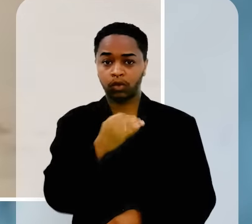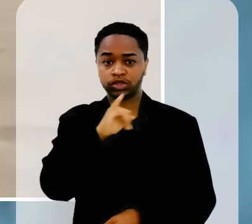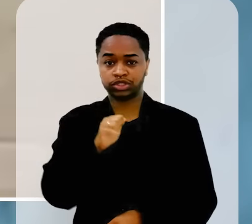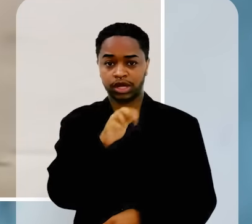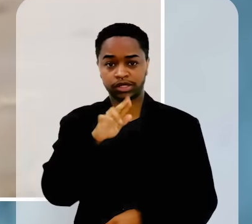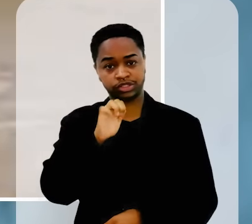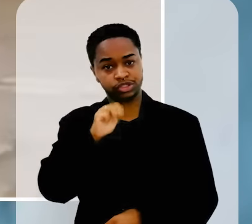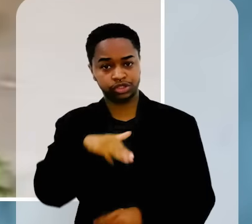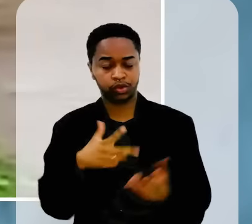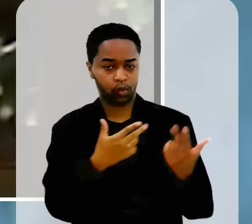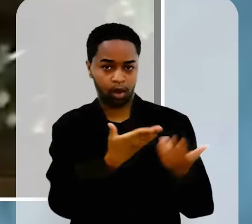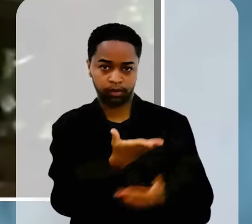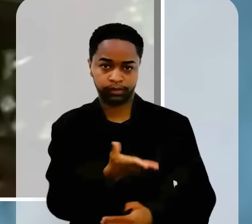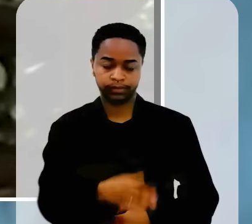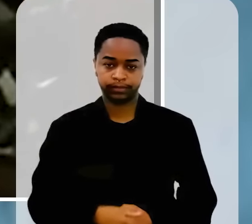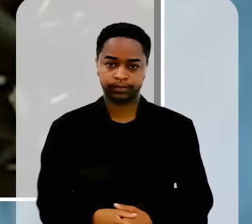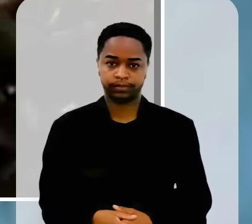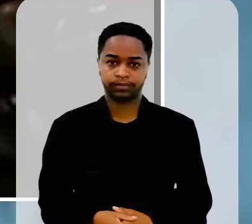deles.